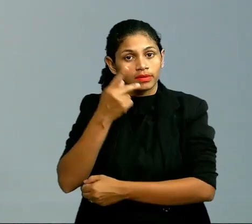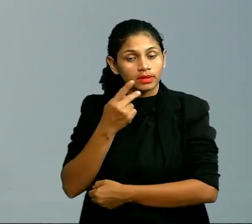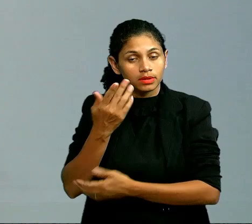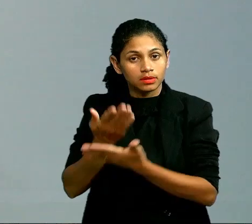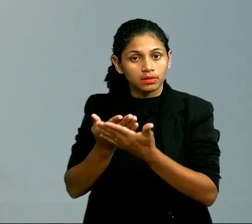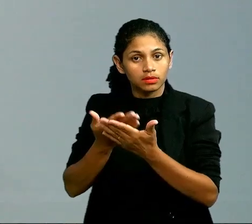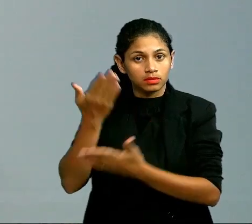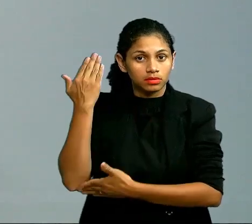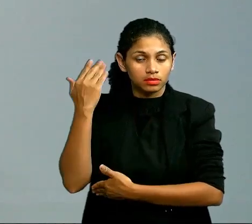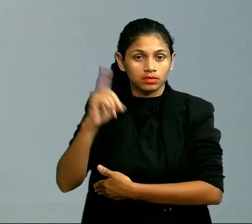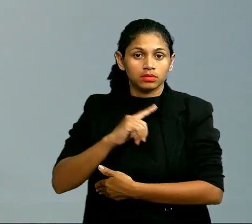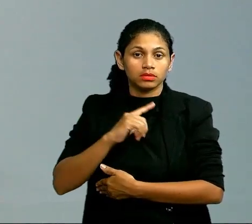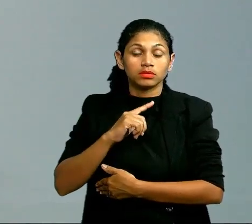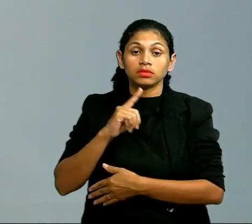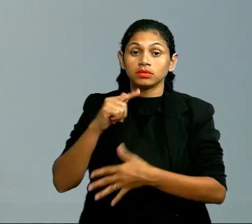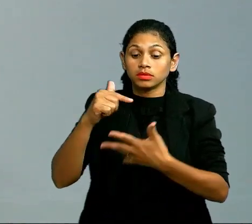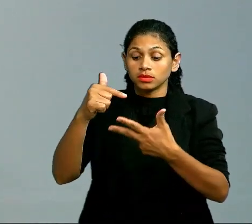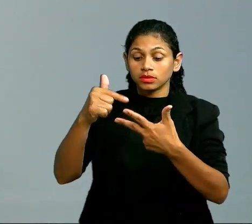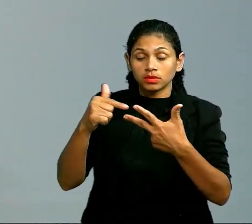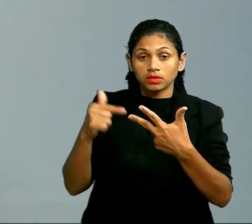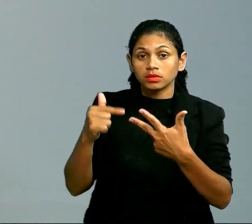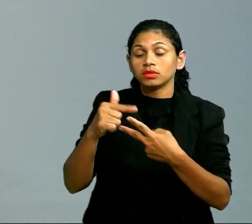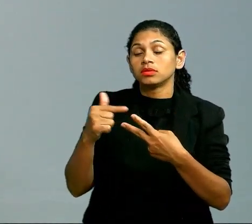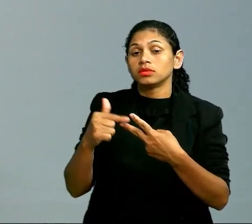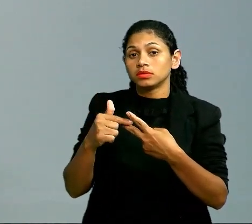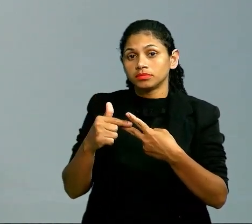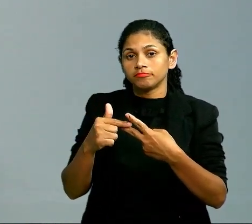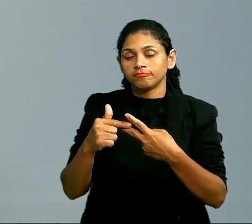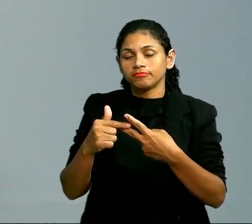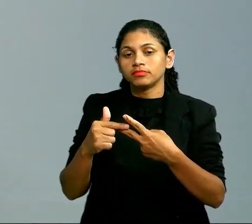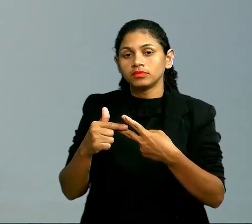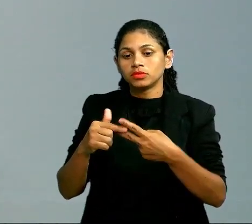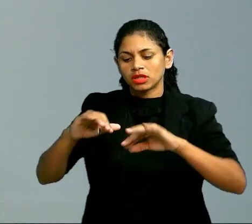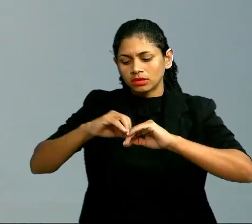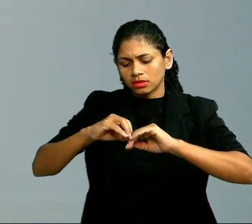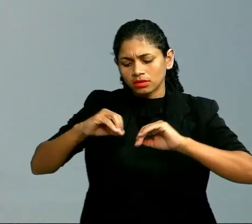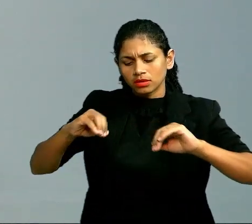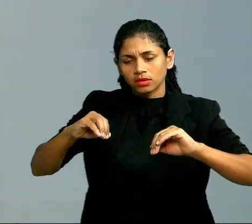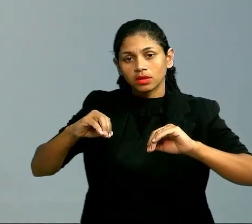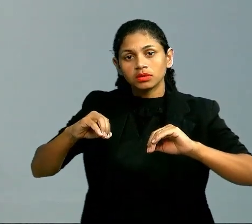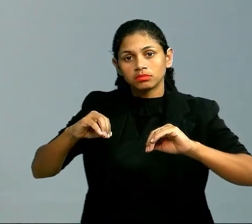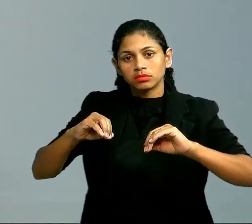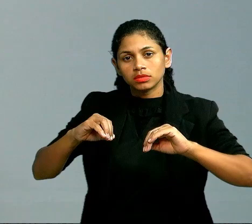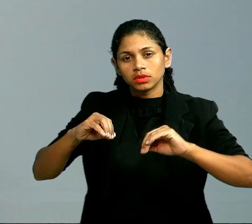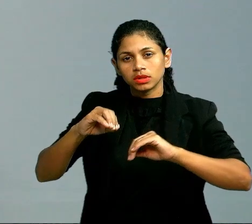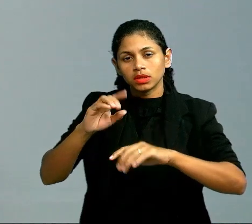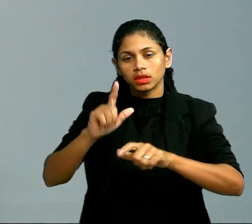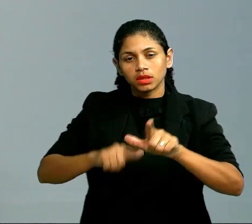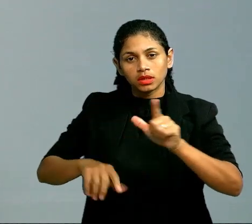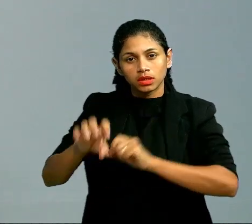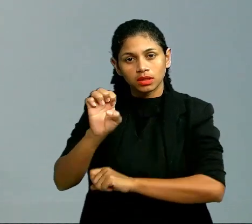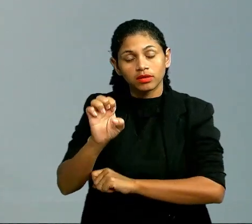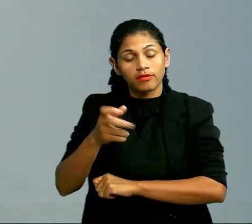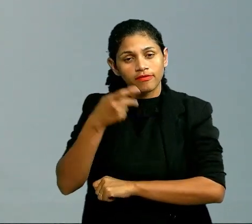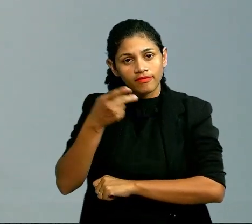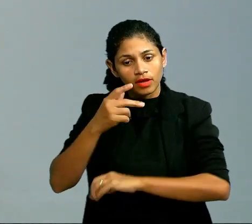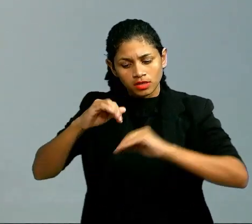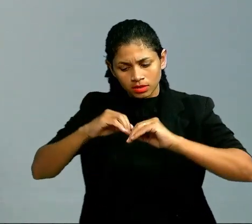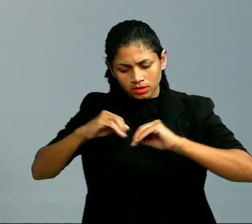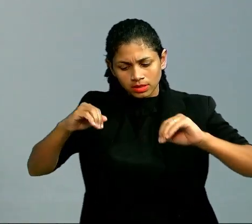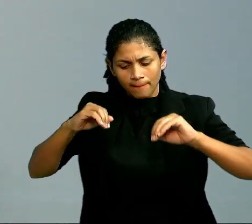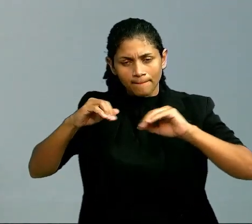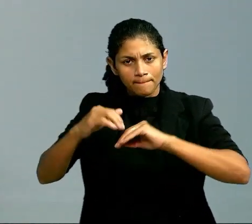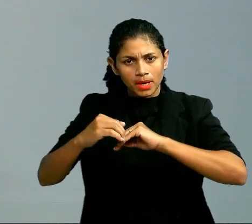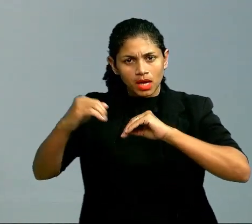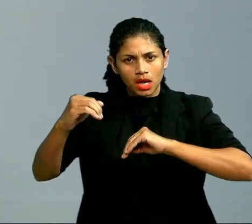Um gabarito e um destrator forte. A letra E, que vai falar de separação por diferença de temperatura de ebulição, realmente isso acontece.